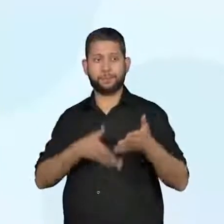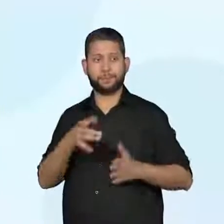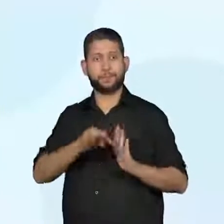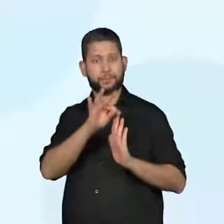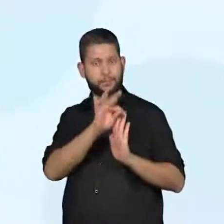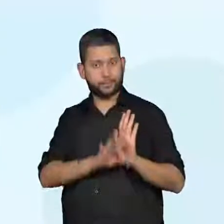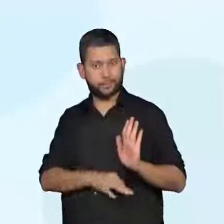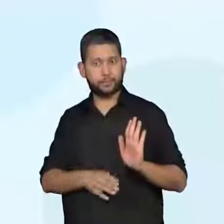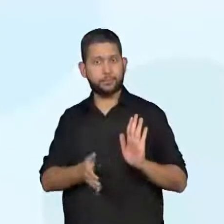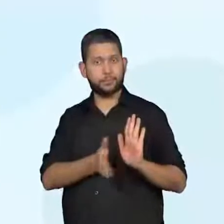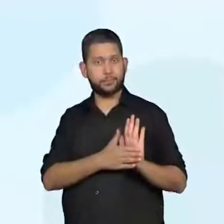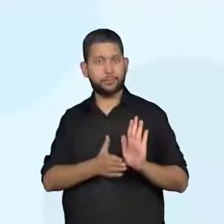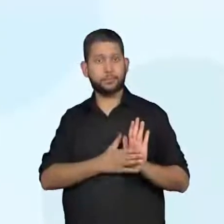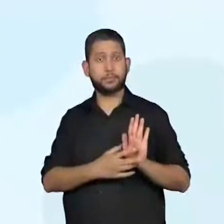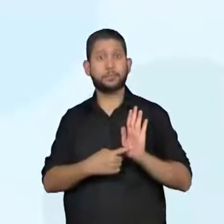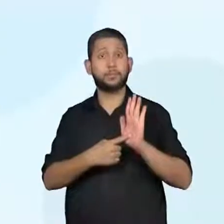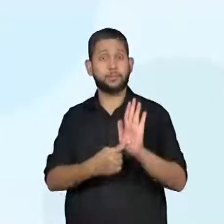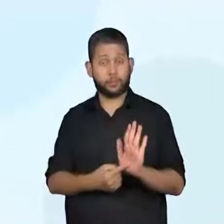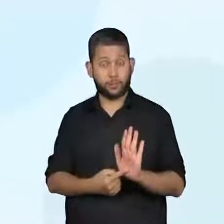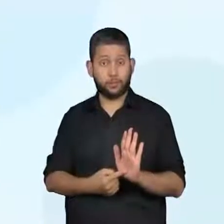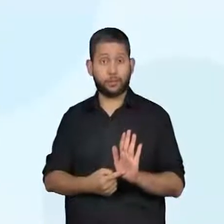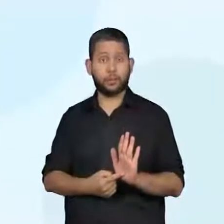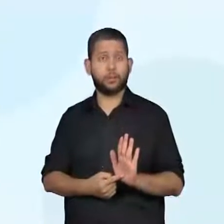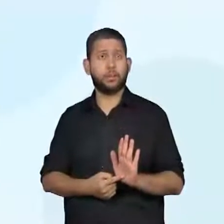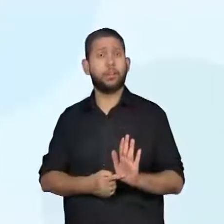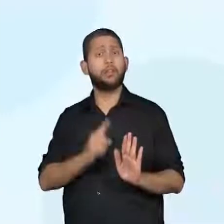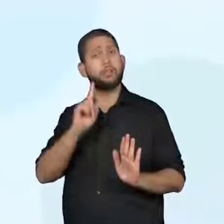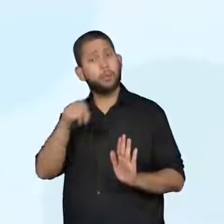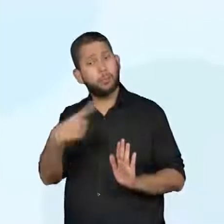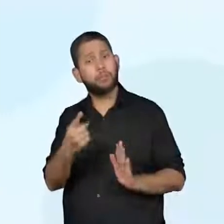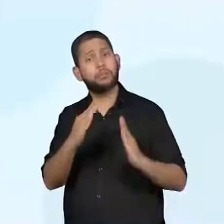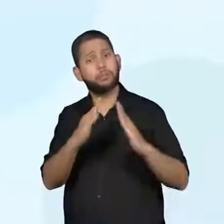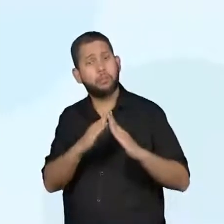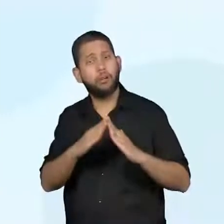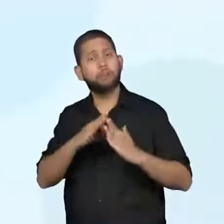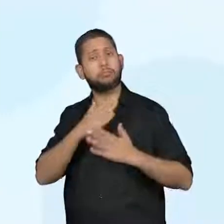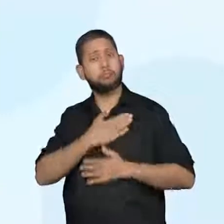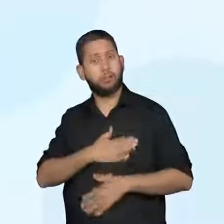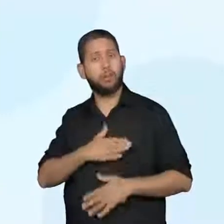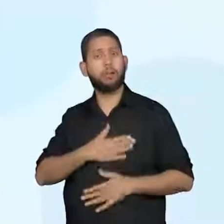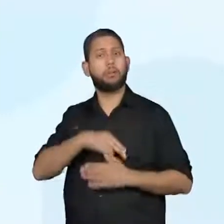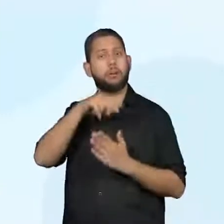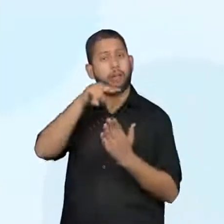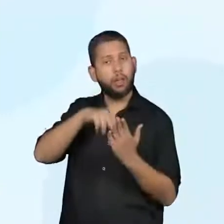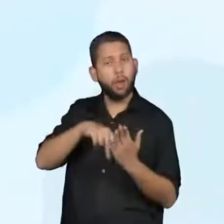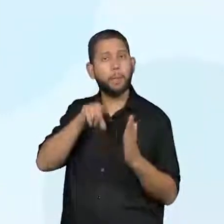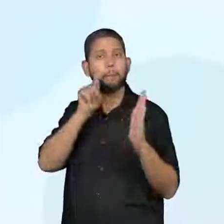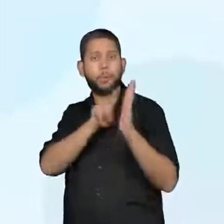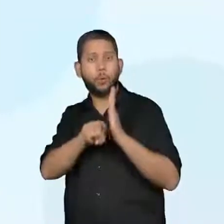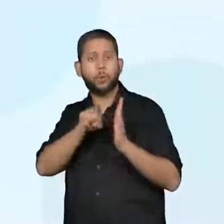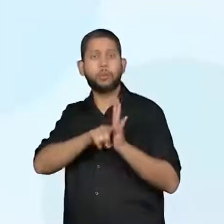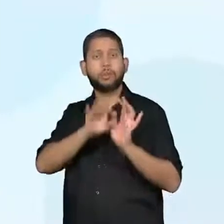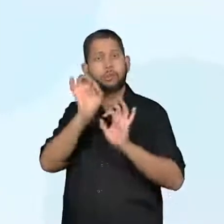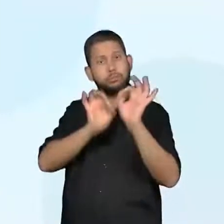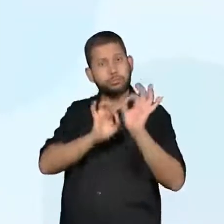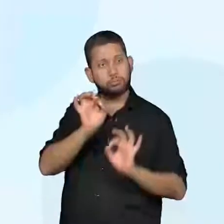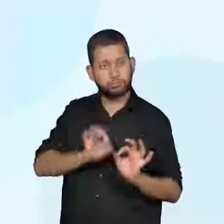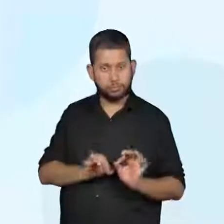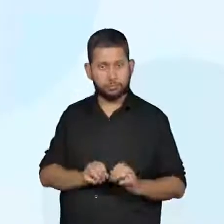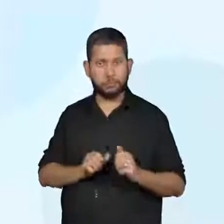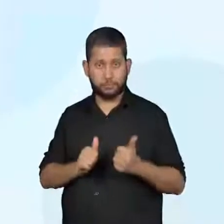o texto? A intenção é que você leia depois aí com o seu colega e descubra um pouco mais sobre poluição.